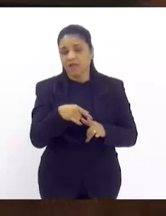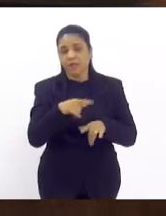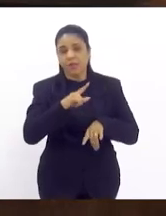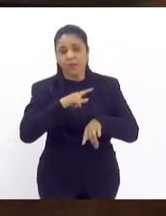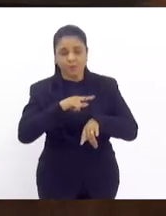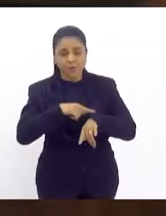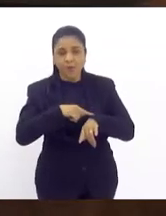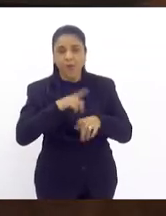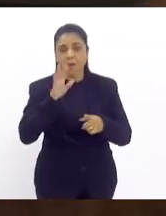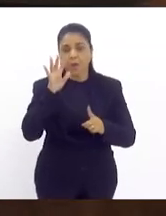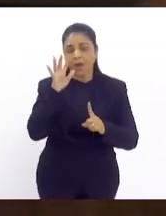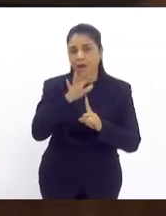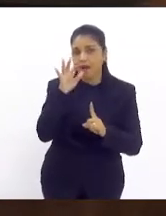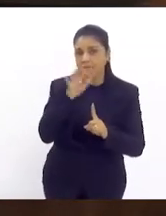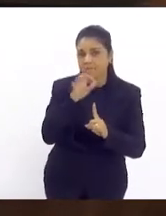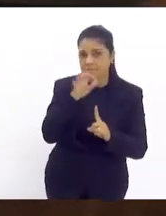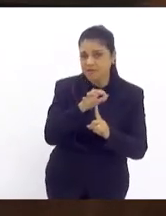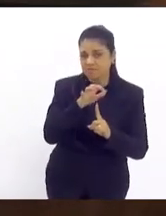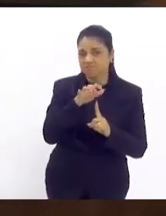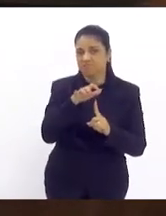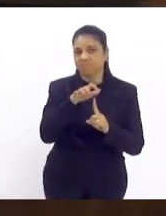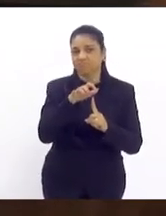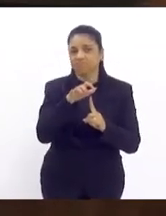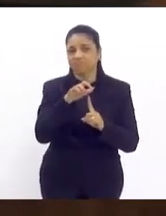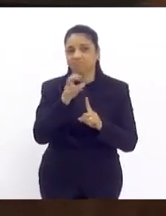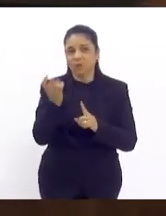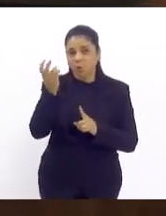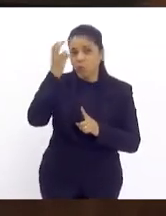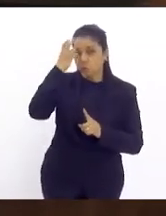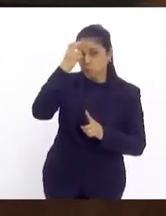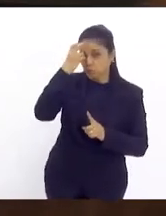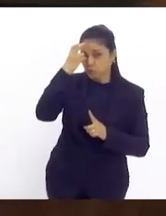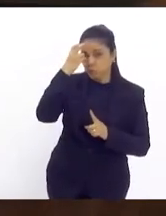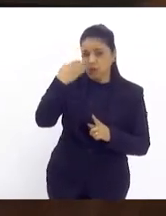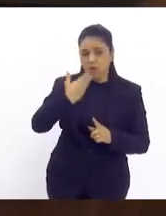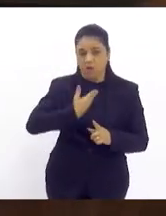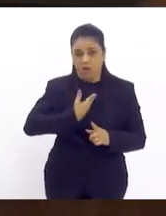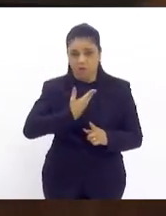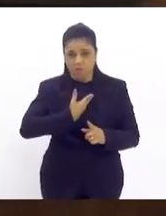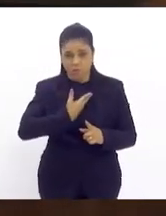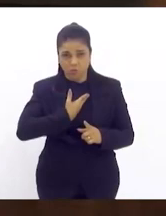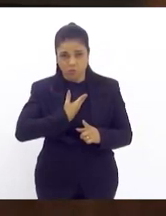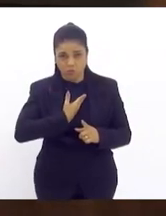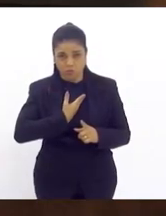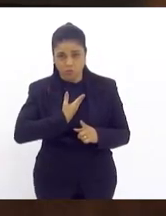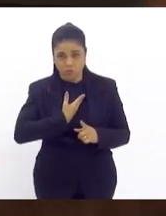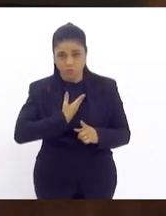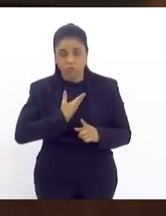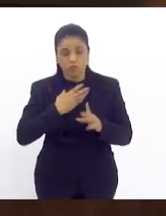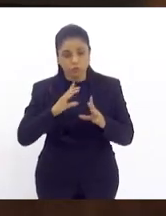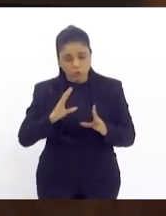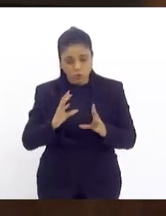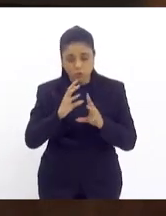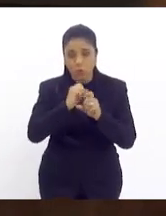setor cultural, vários amigos nossos do mundo da cultura, que não são nordestinos, se somaram,